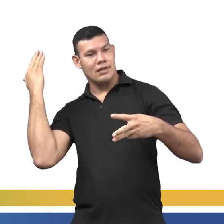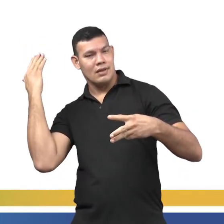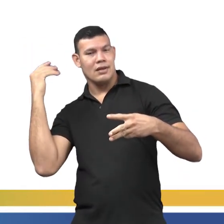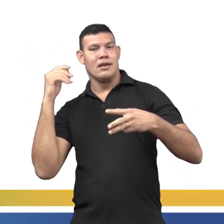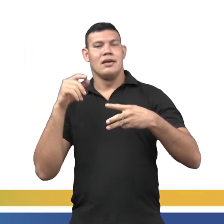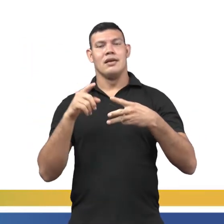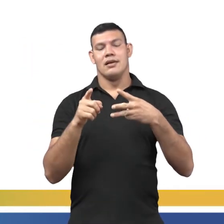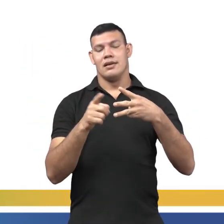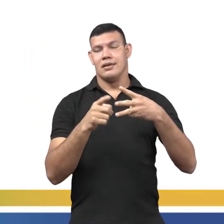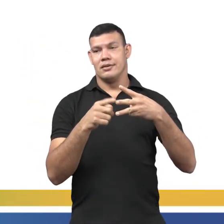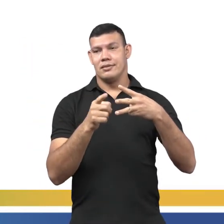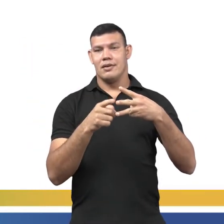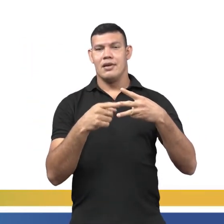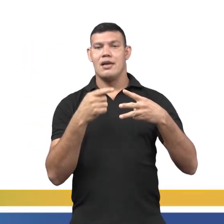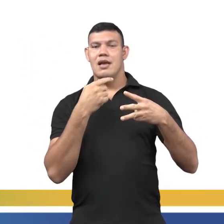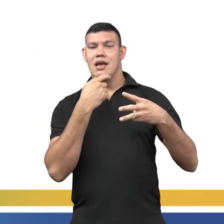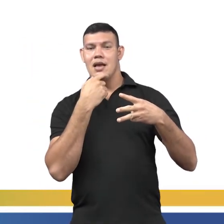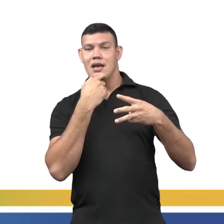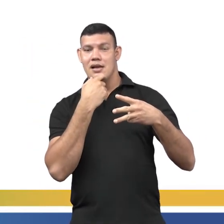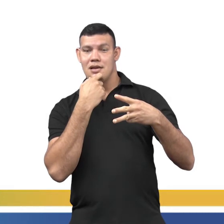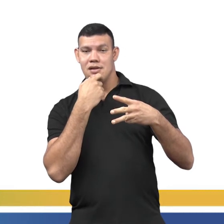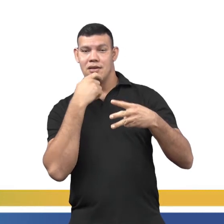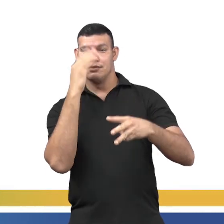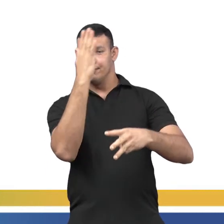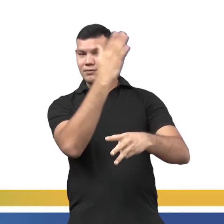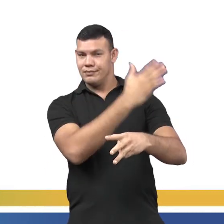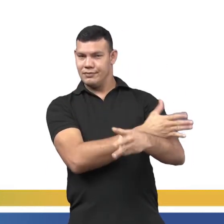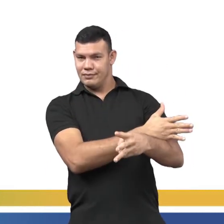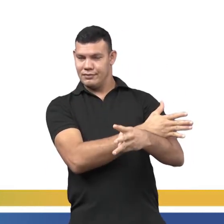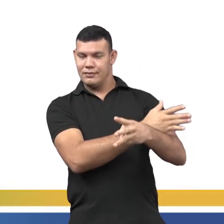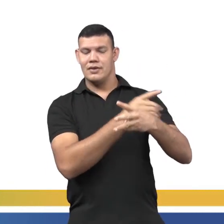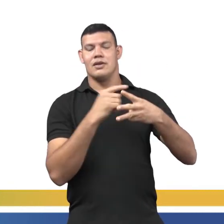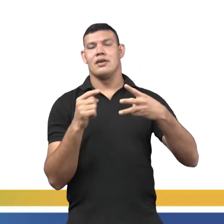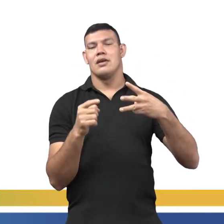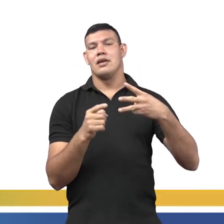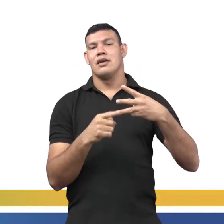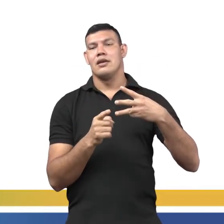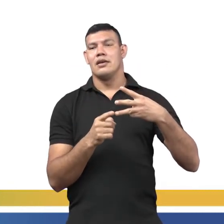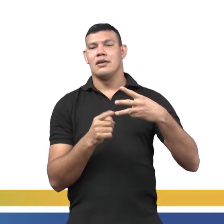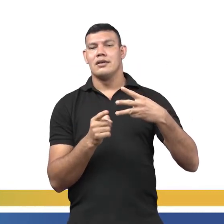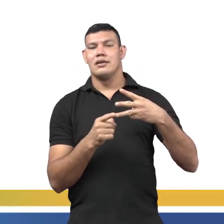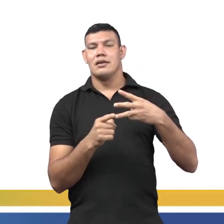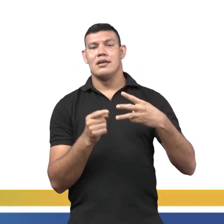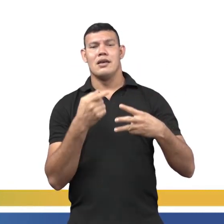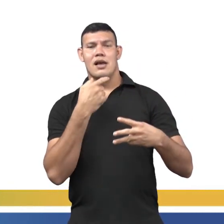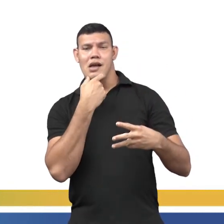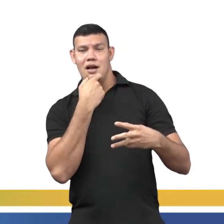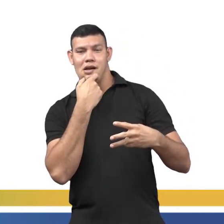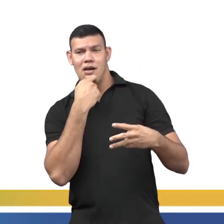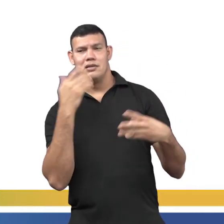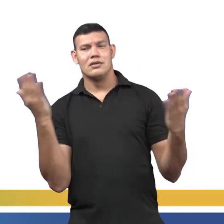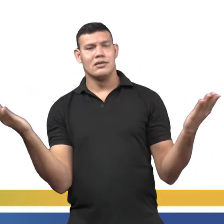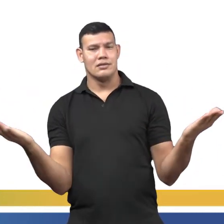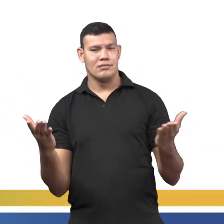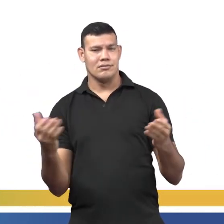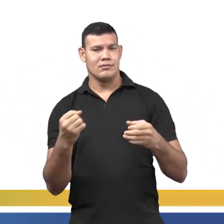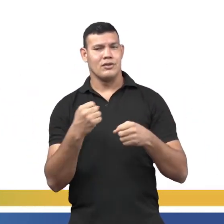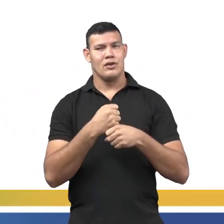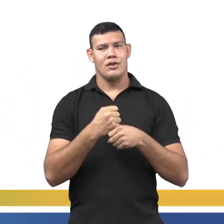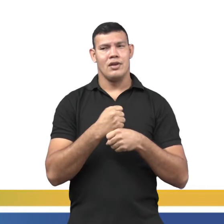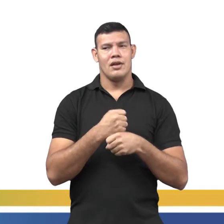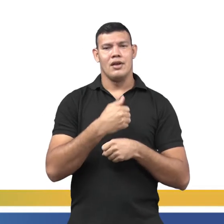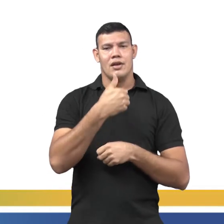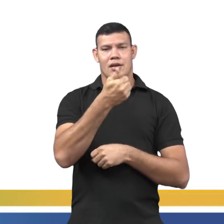1100, o inglês médio, que ocorreu de 1100 a 1500, e o inglês moderno, de 1500 a